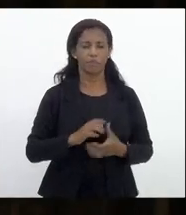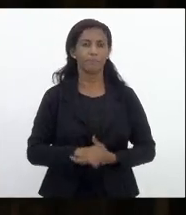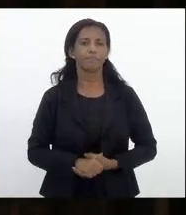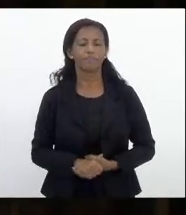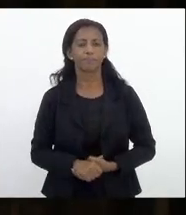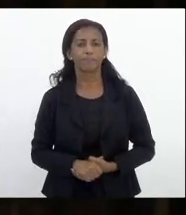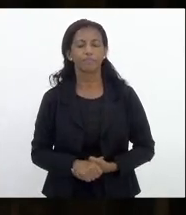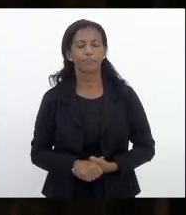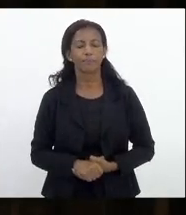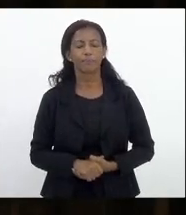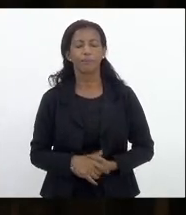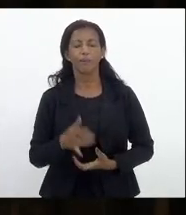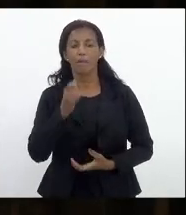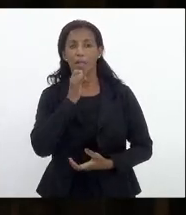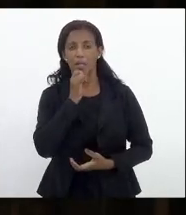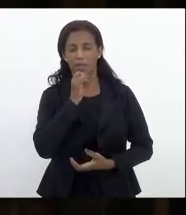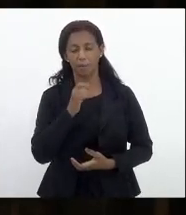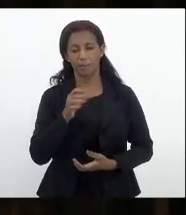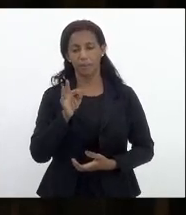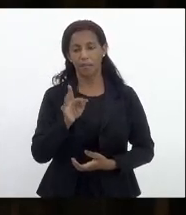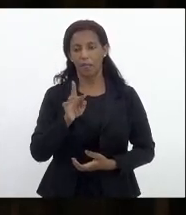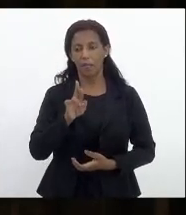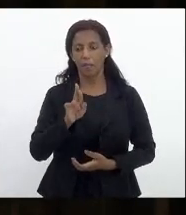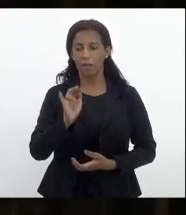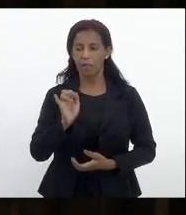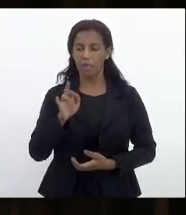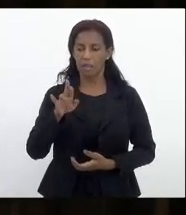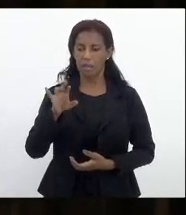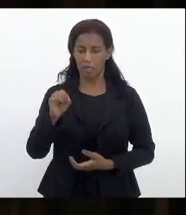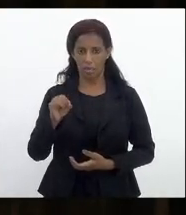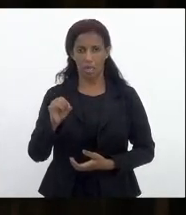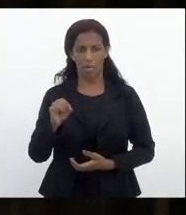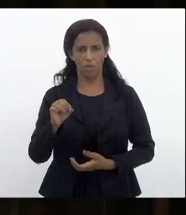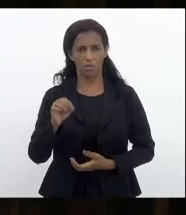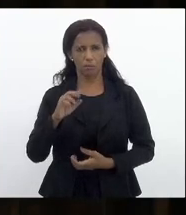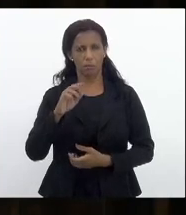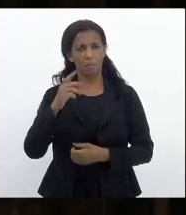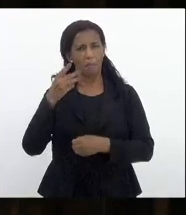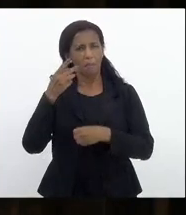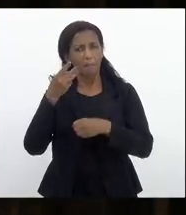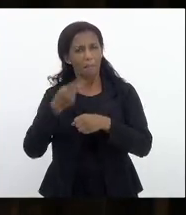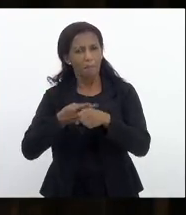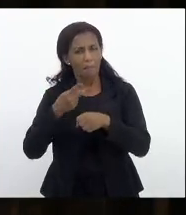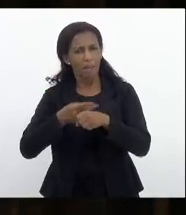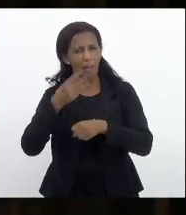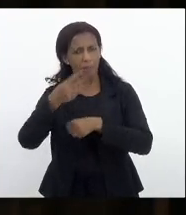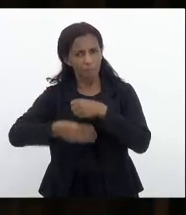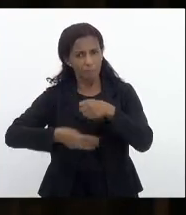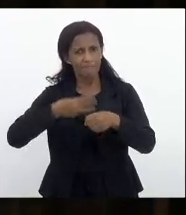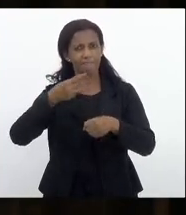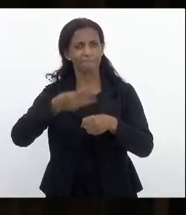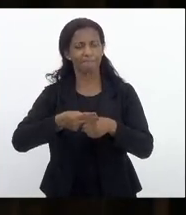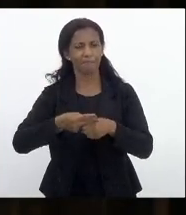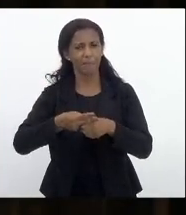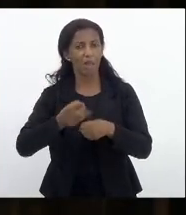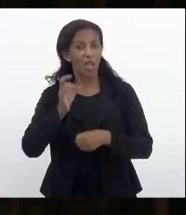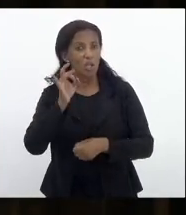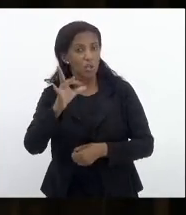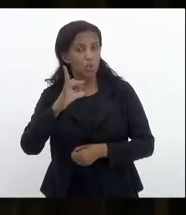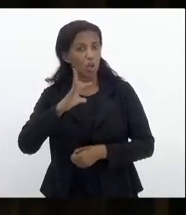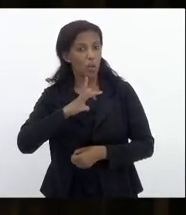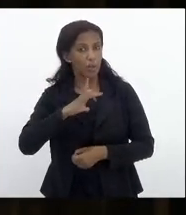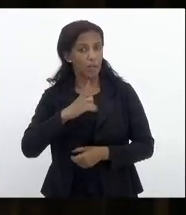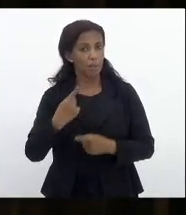o por exemplo o treino que é muito falado aqui na verdade ele só existe porque os